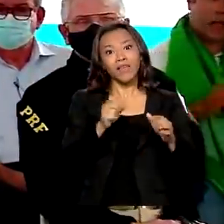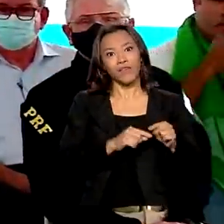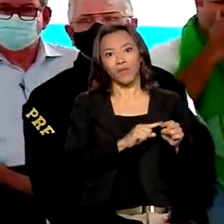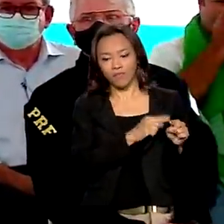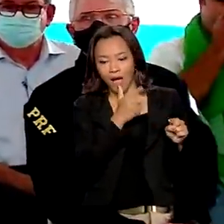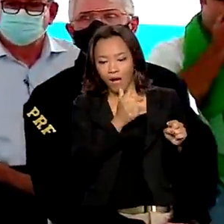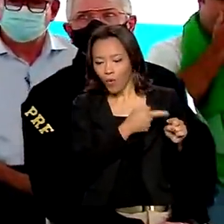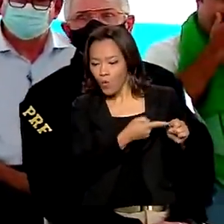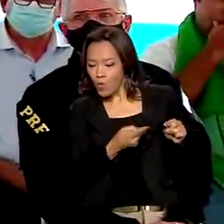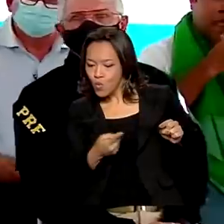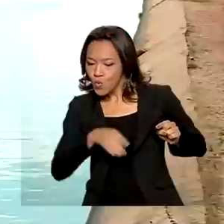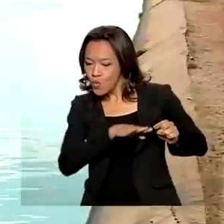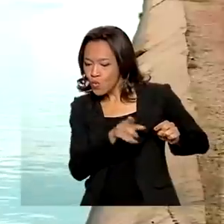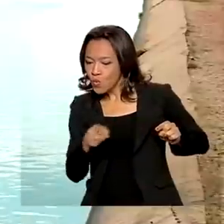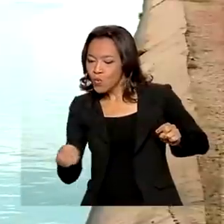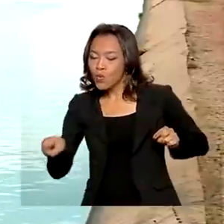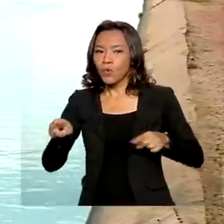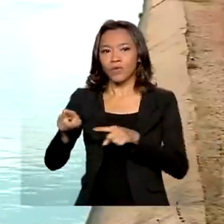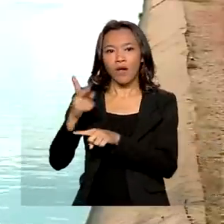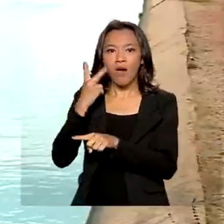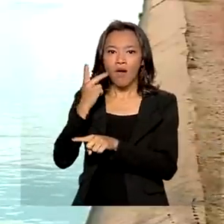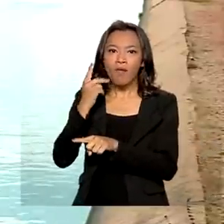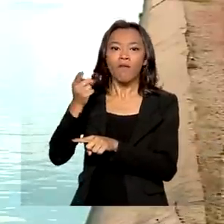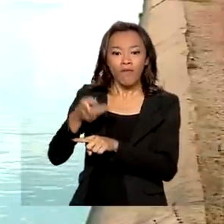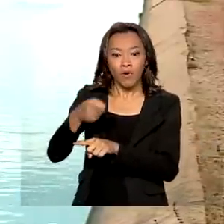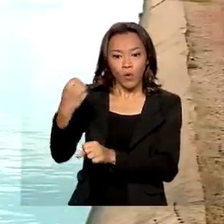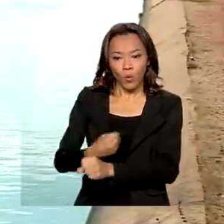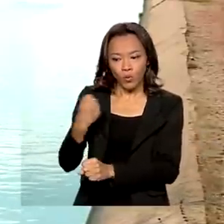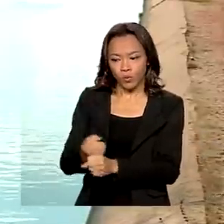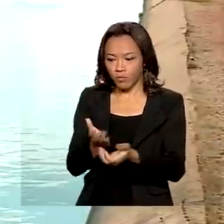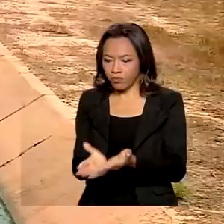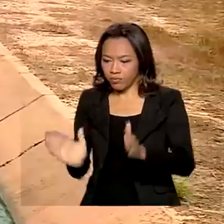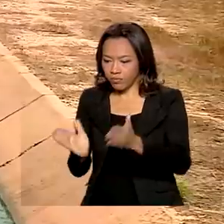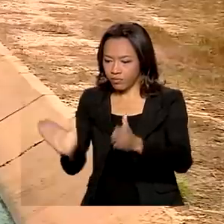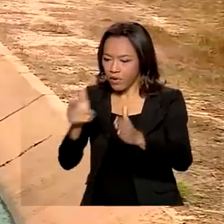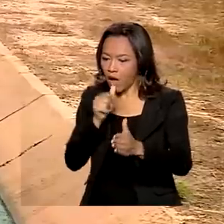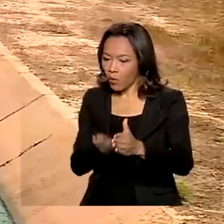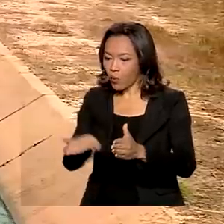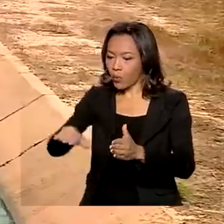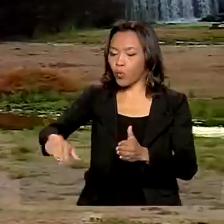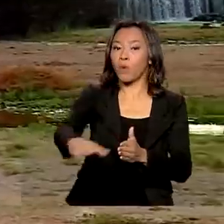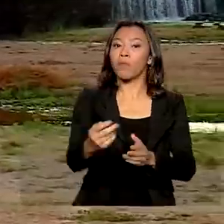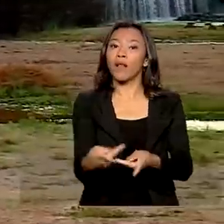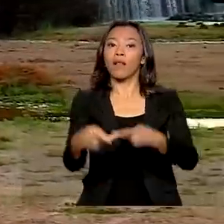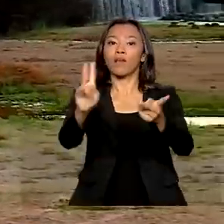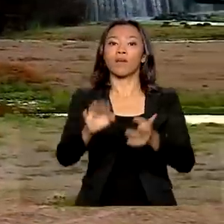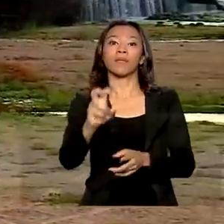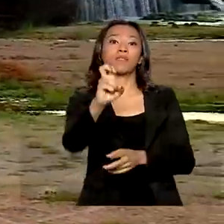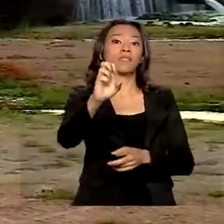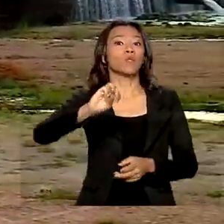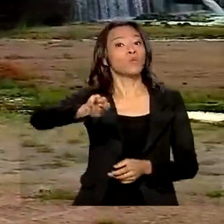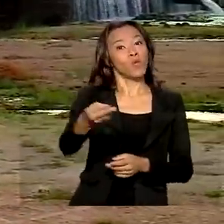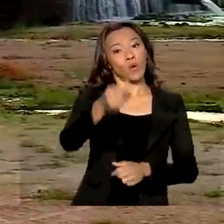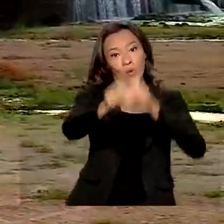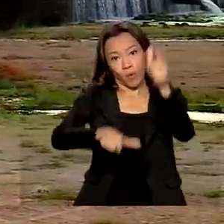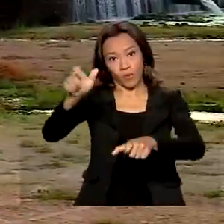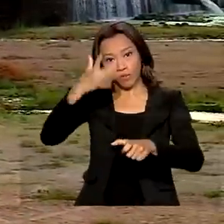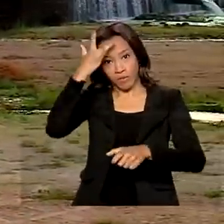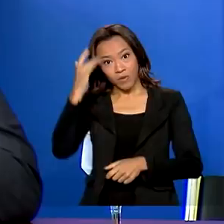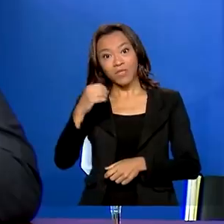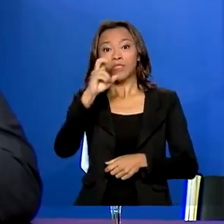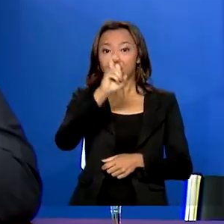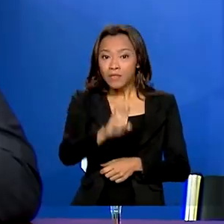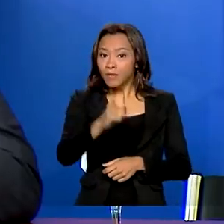Ceará. E lá foi anunciada a construção de um ramal para levar água a 5 milhões de pessoas de 54 cidades.